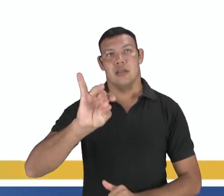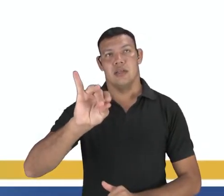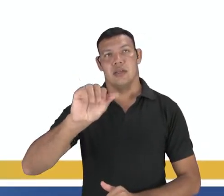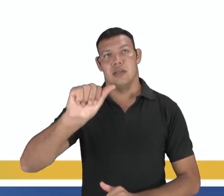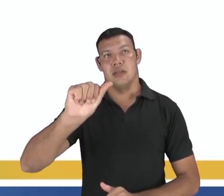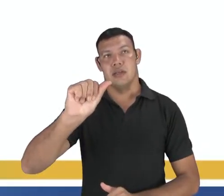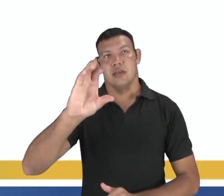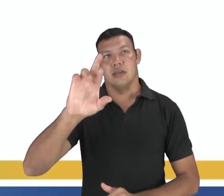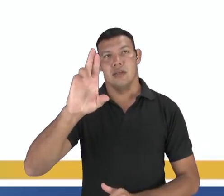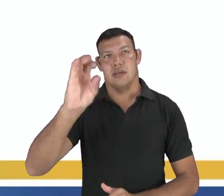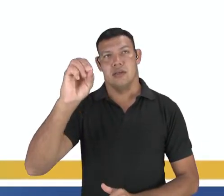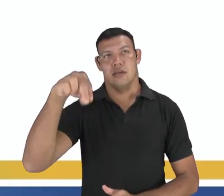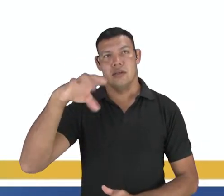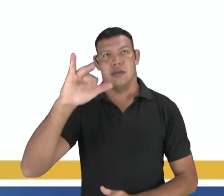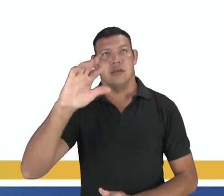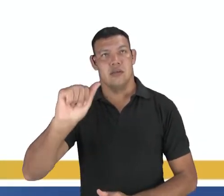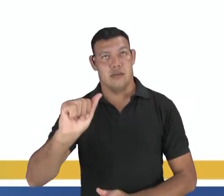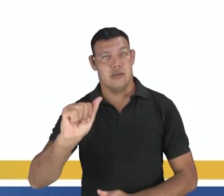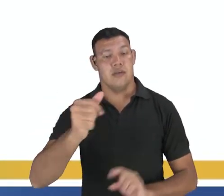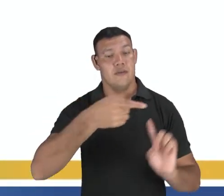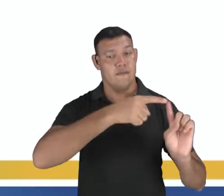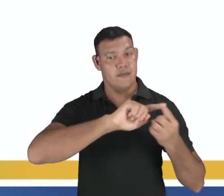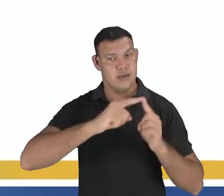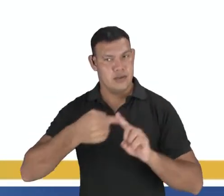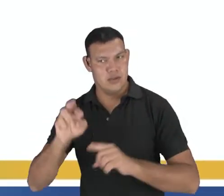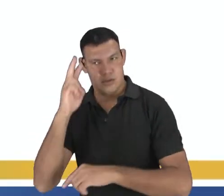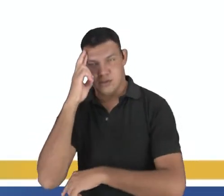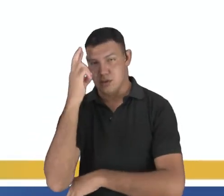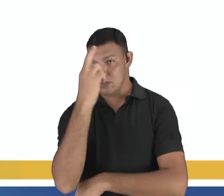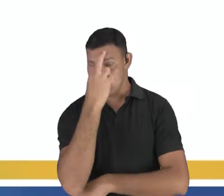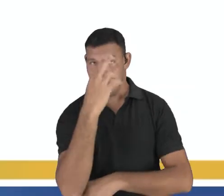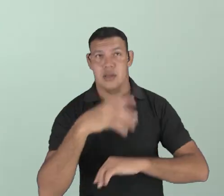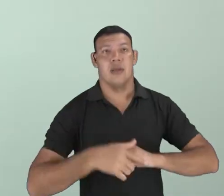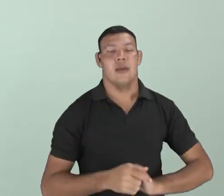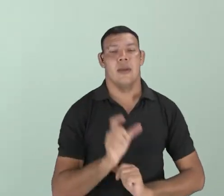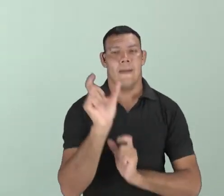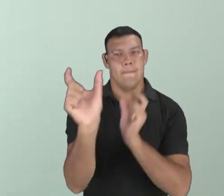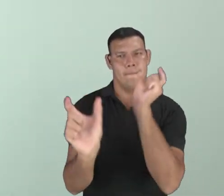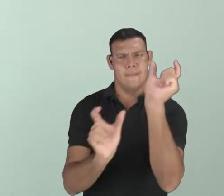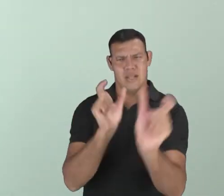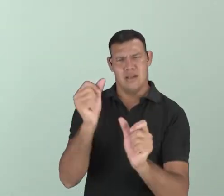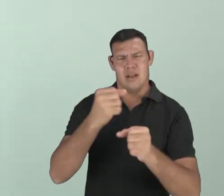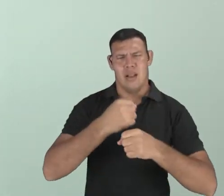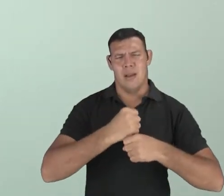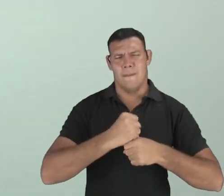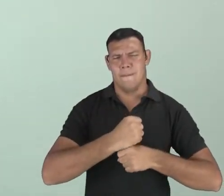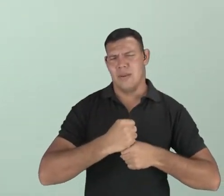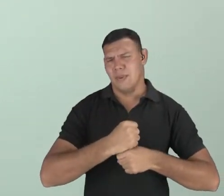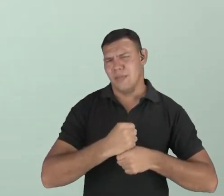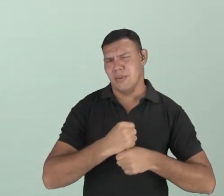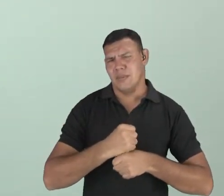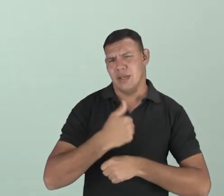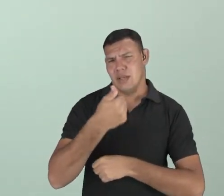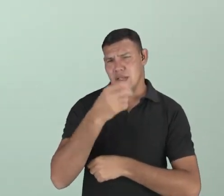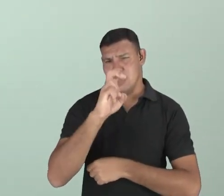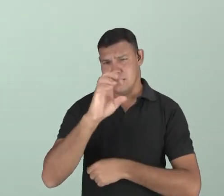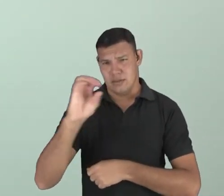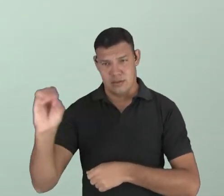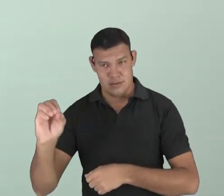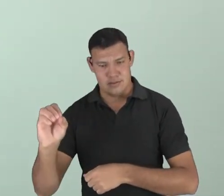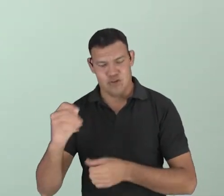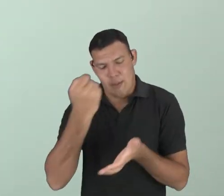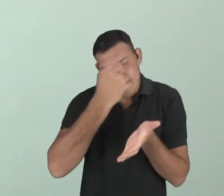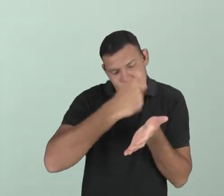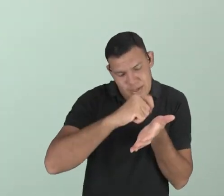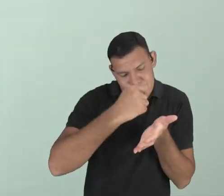o resultado da passagem do tempo. Ou seja, a palavra em 1500, ela era